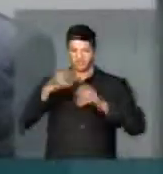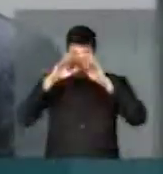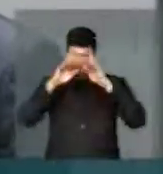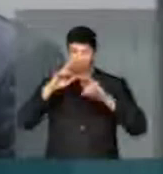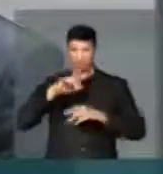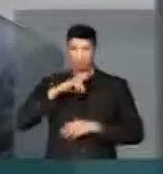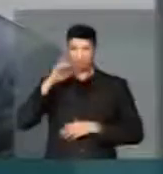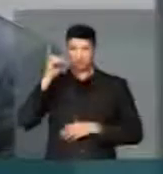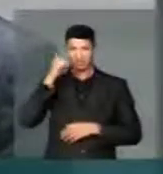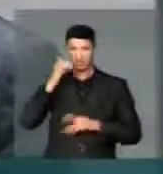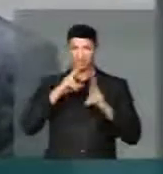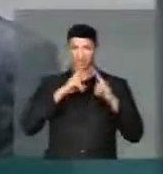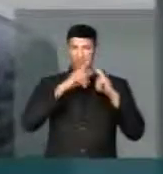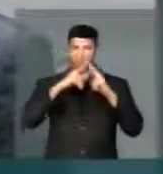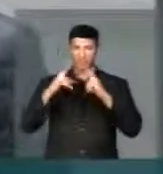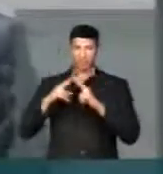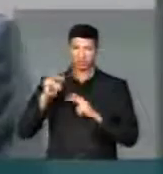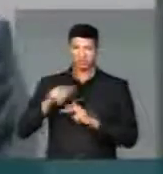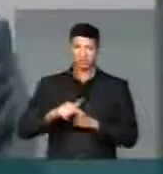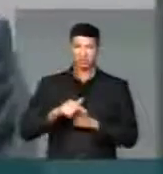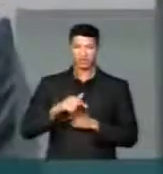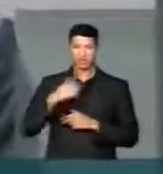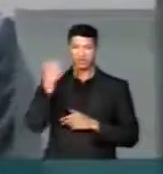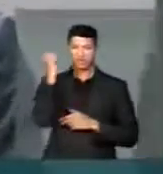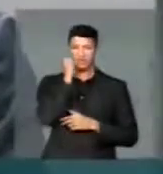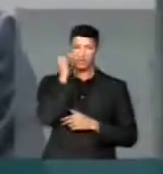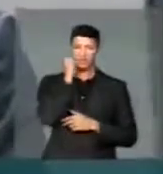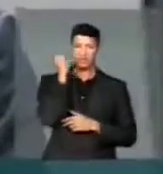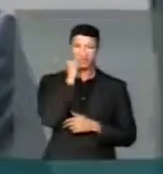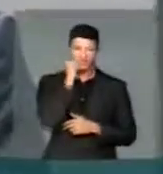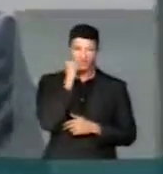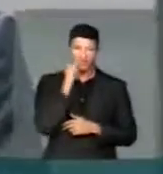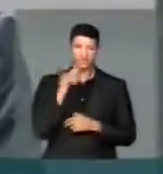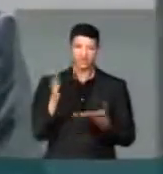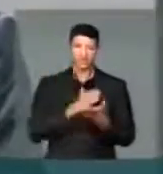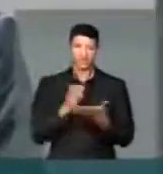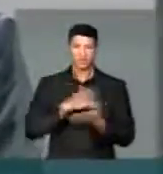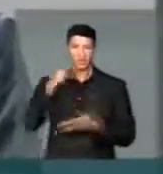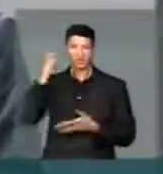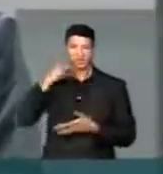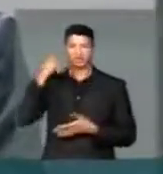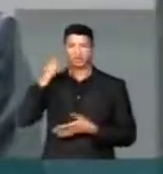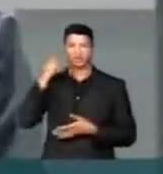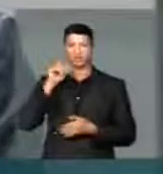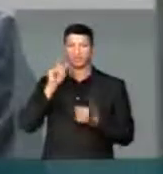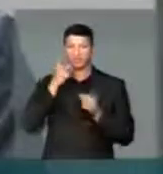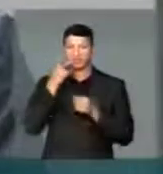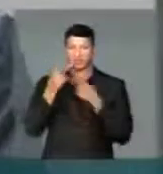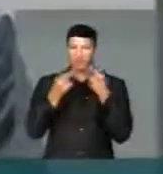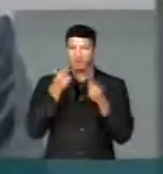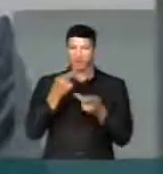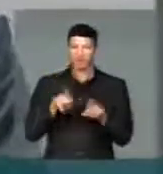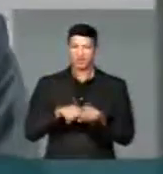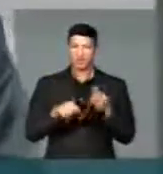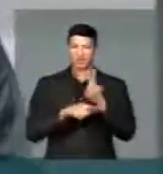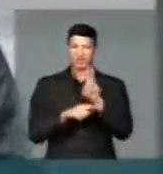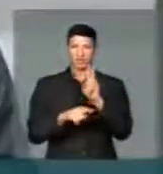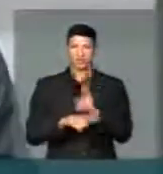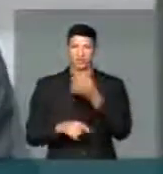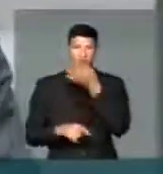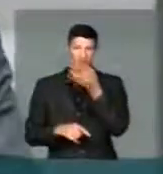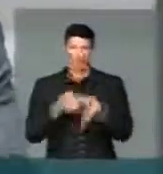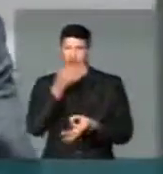respeito que eu tenho aos demais pares, é a cara de pau que alguns parlamentares se colocam e defendem um